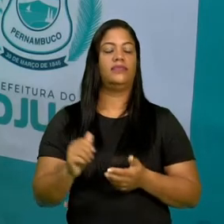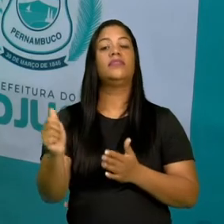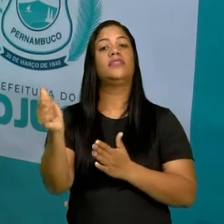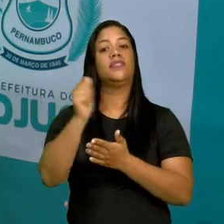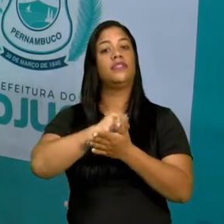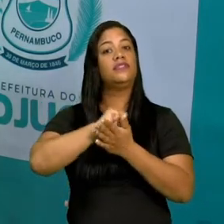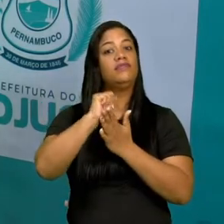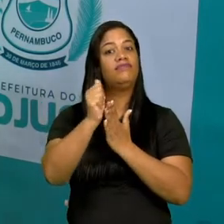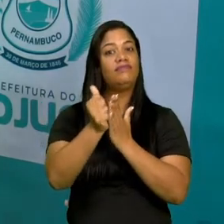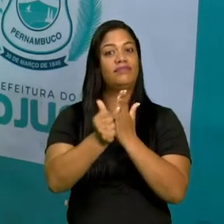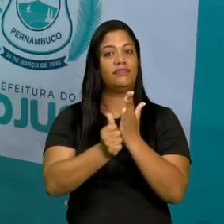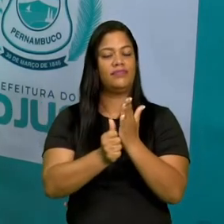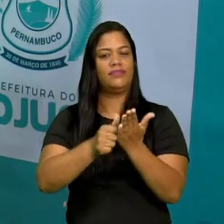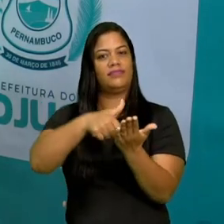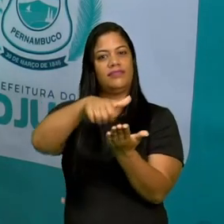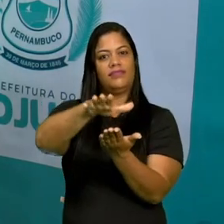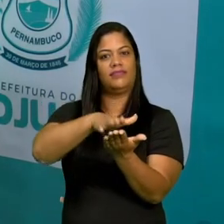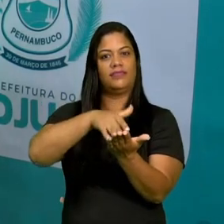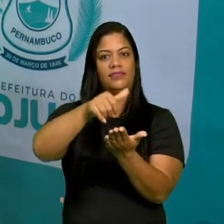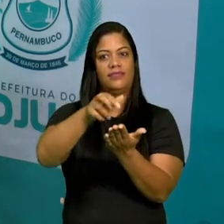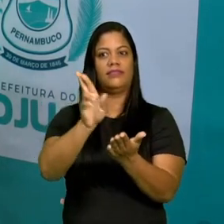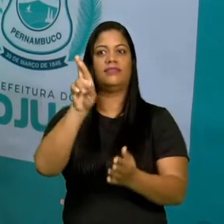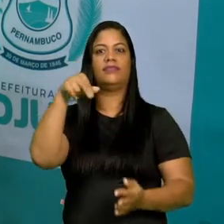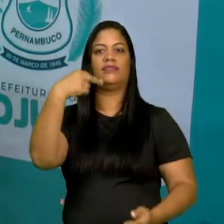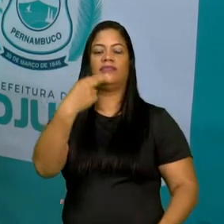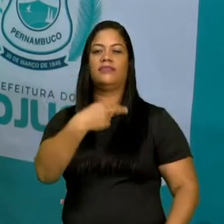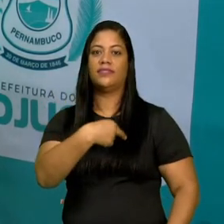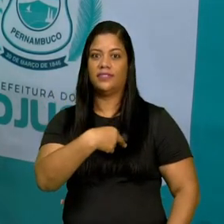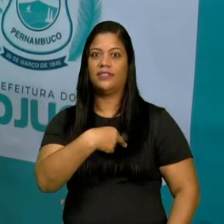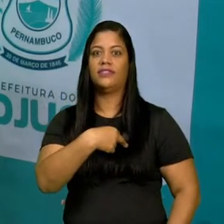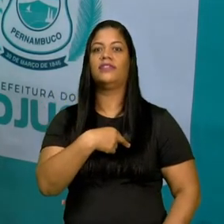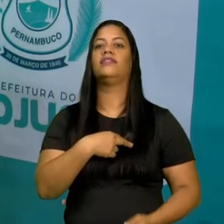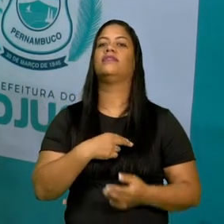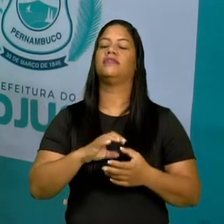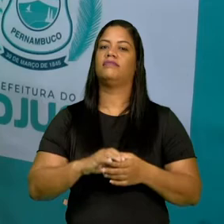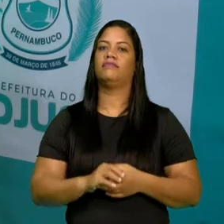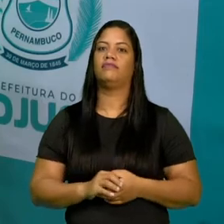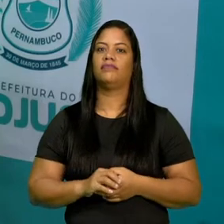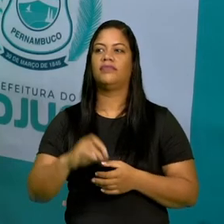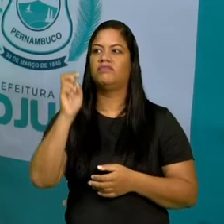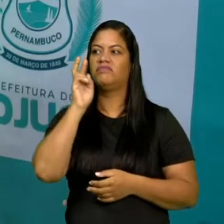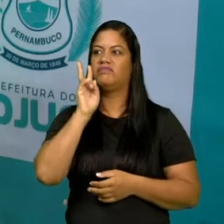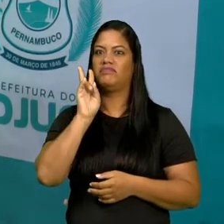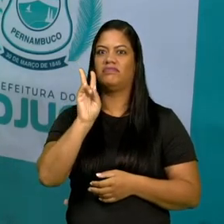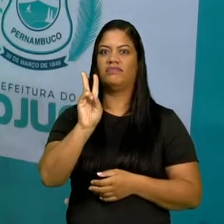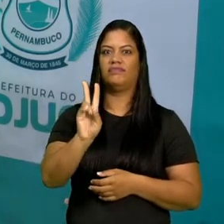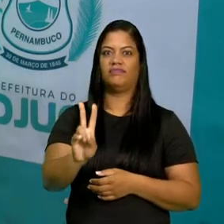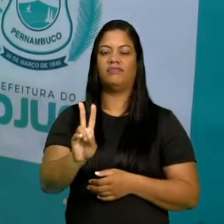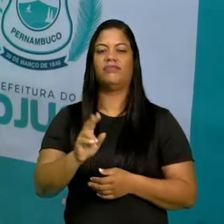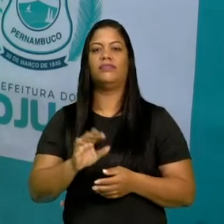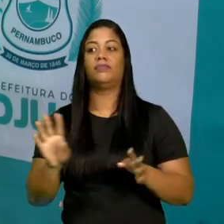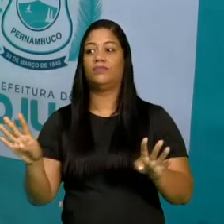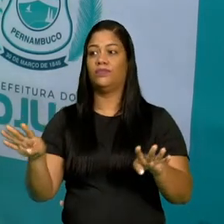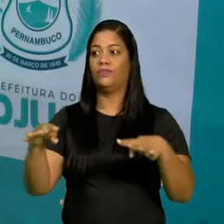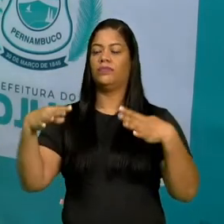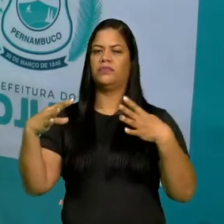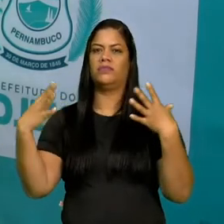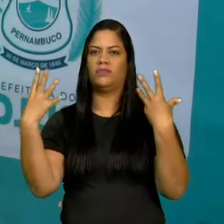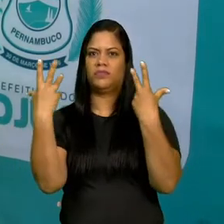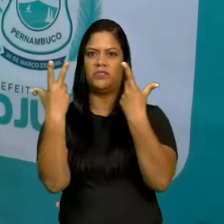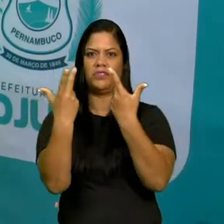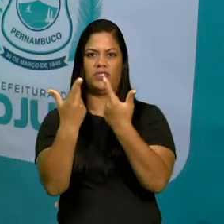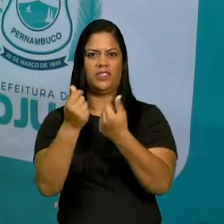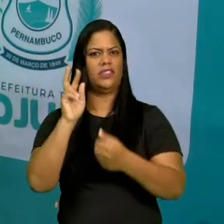figurativa, as pinturas religiosas são um bem destaque, né? Elas são bem reais. A gente vê belas obras